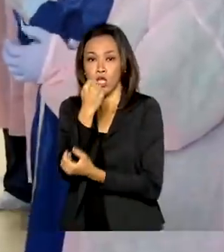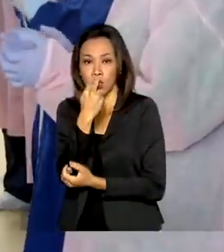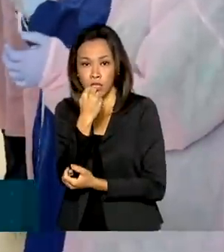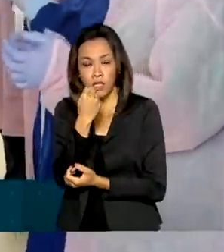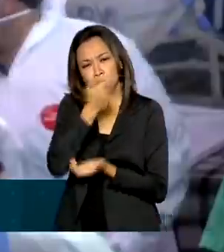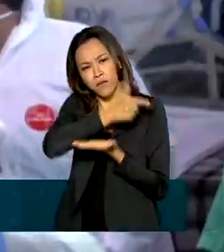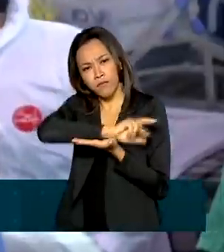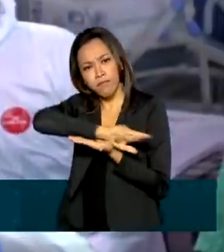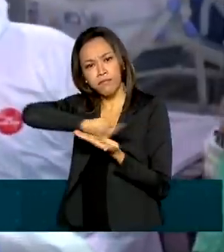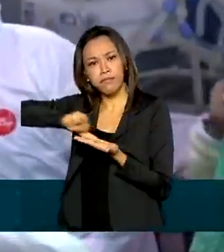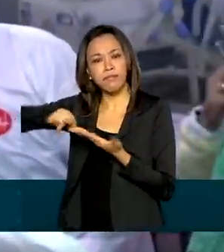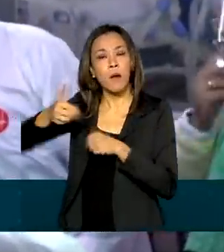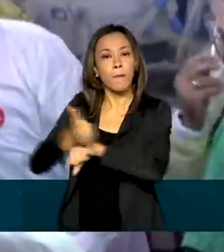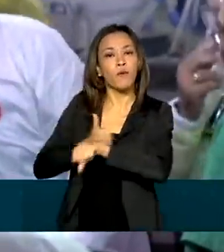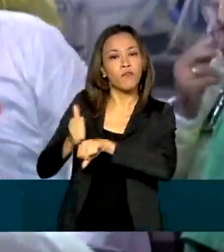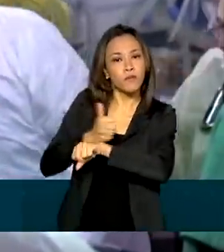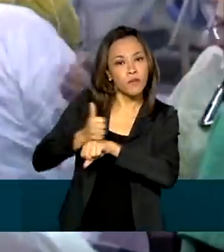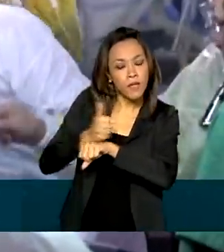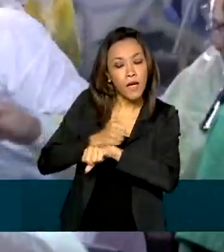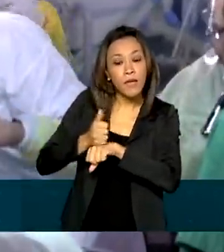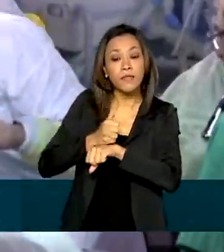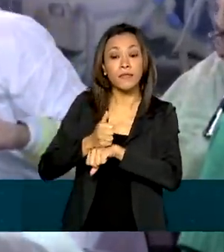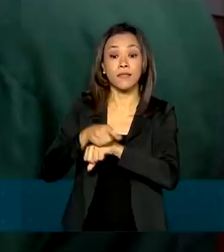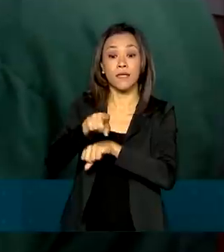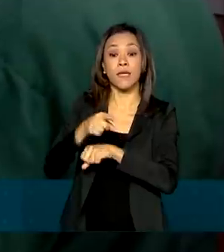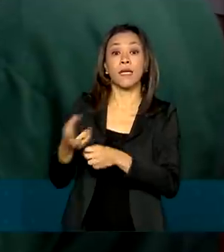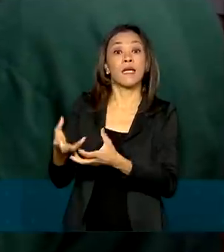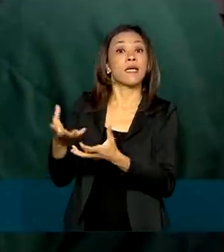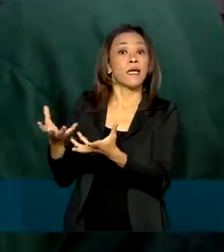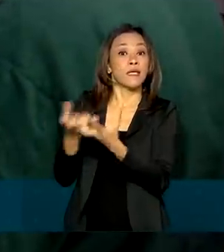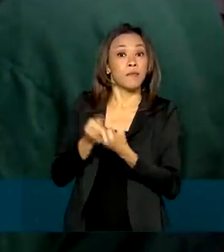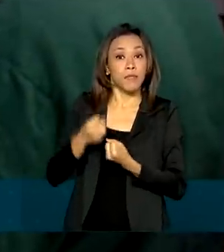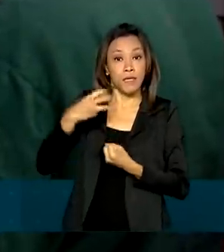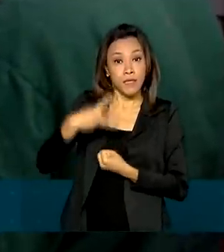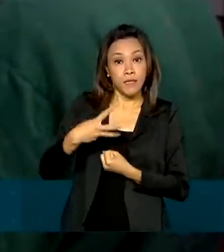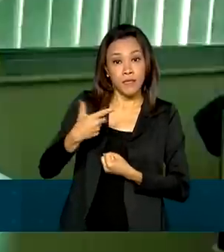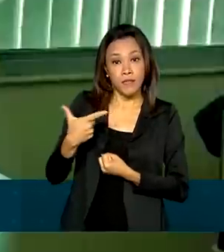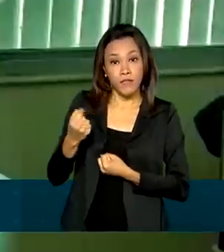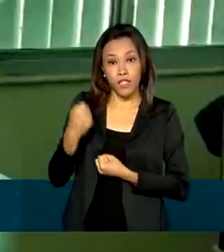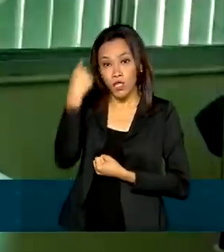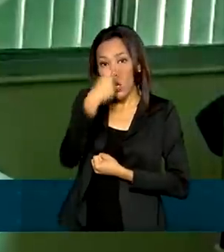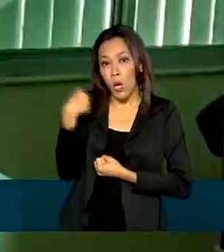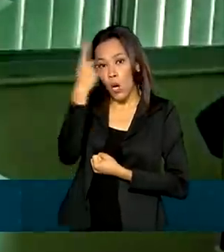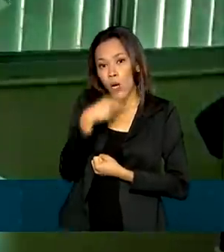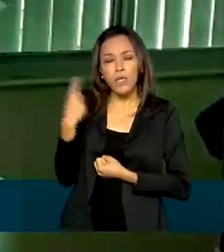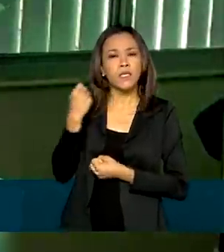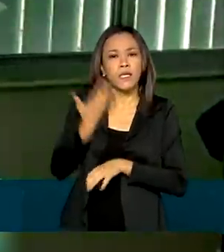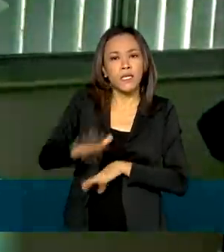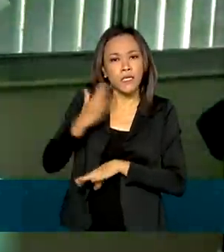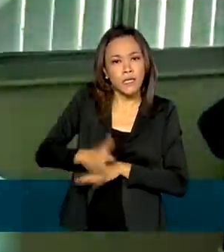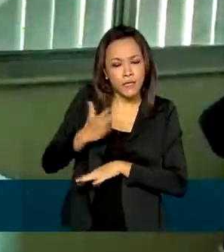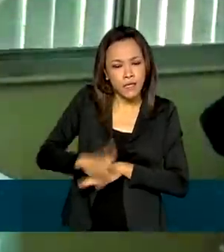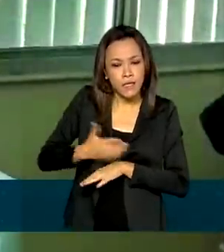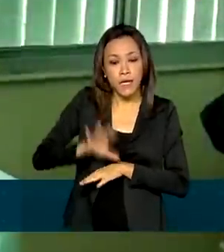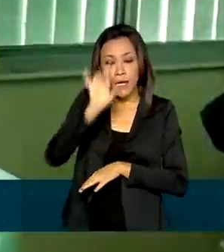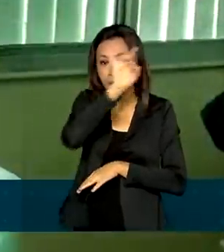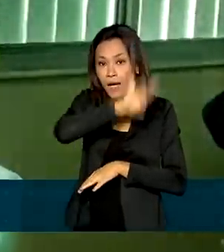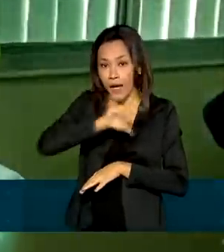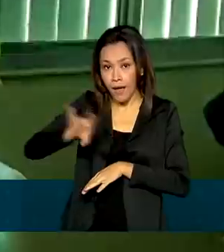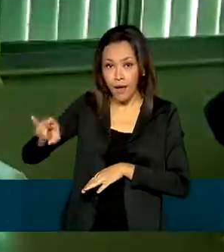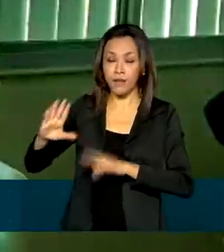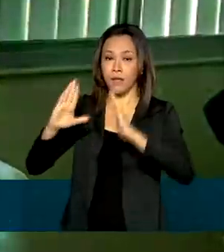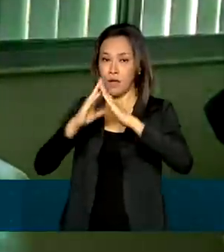outros profissionais receberam cerca de 320 horas de capacitação. Cada hospital recebeu equipamentos que